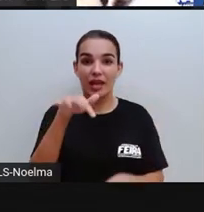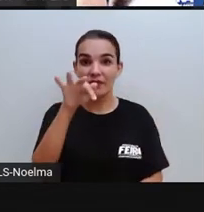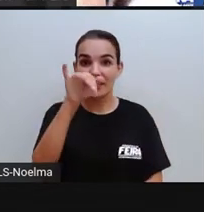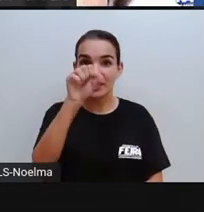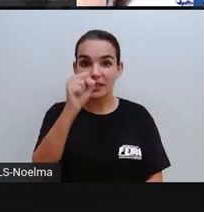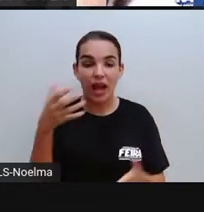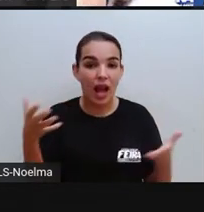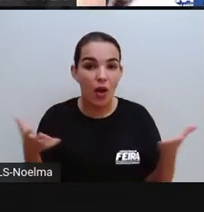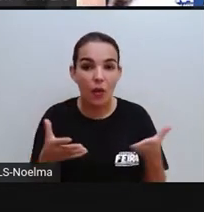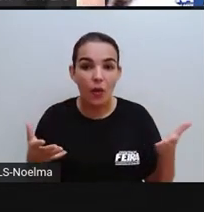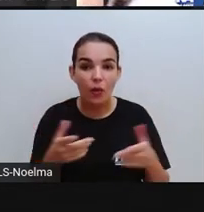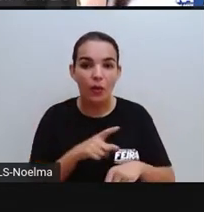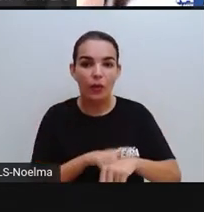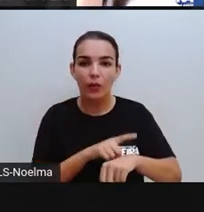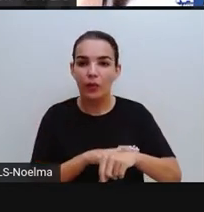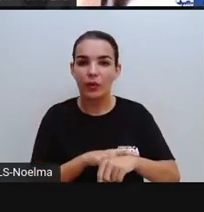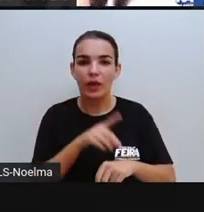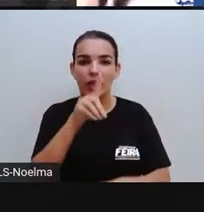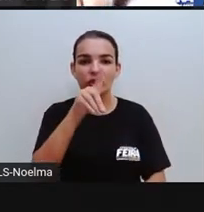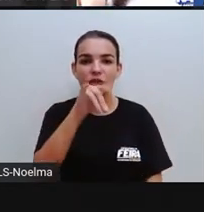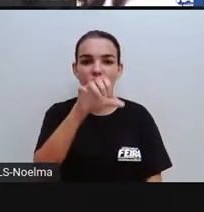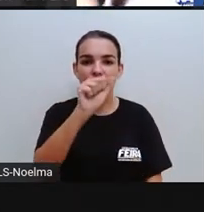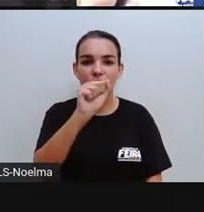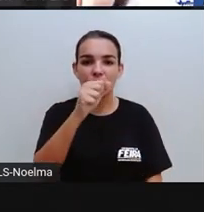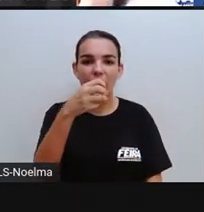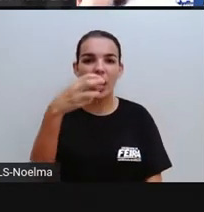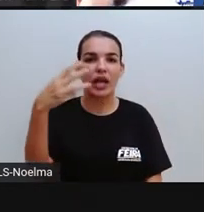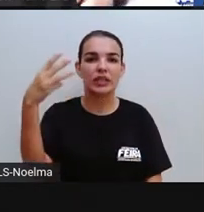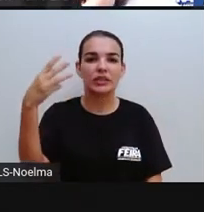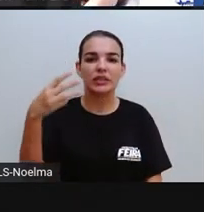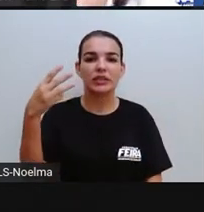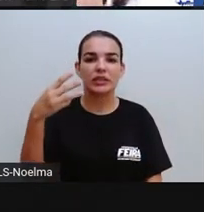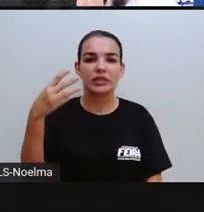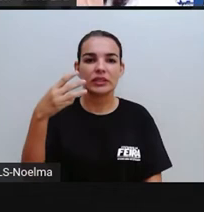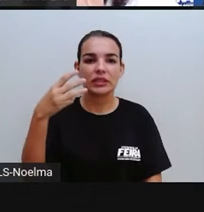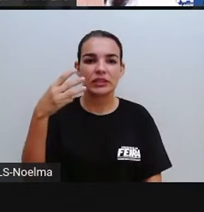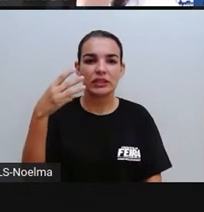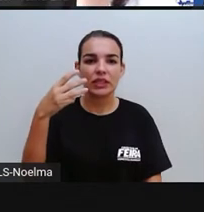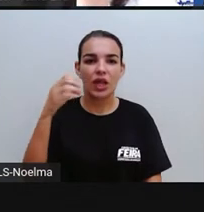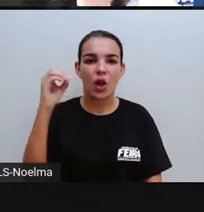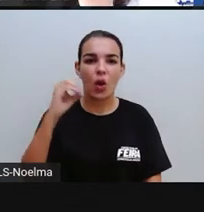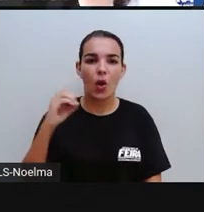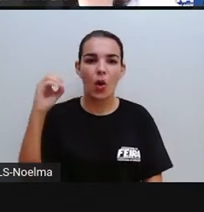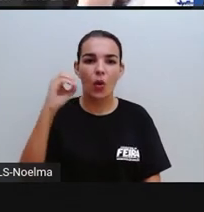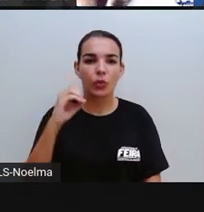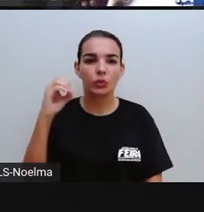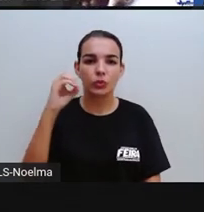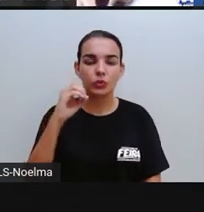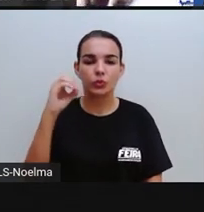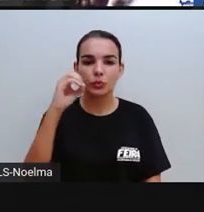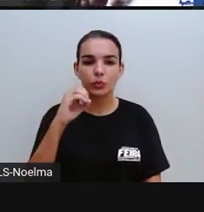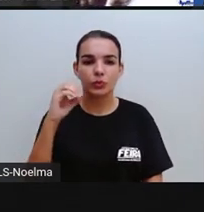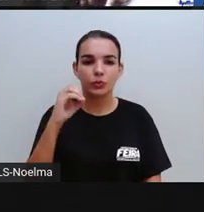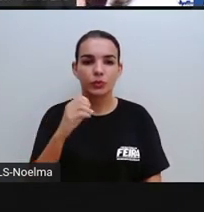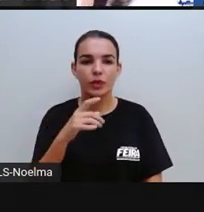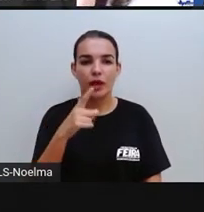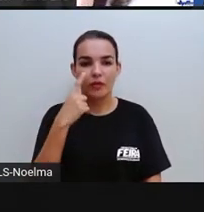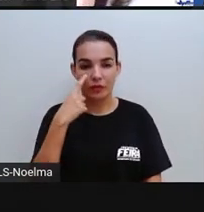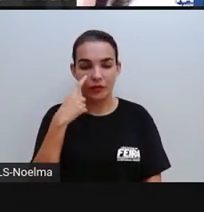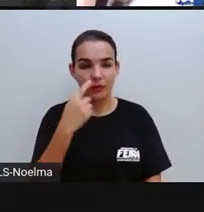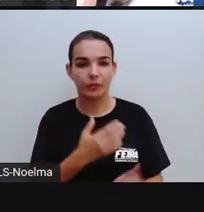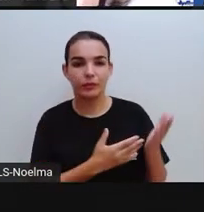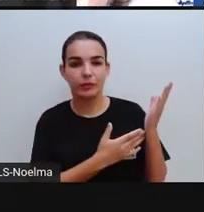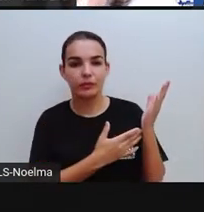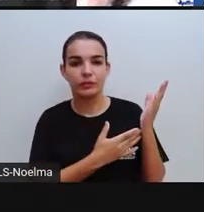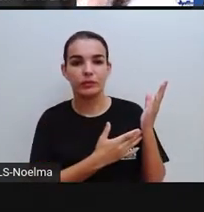recente, do dia 3 do mês de outubro, certo? Aqui em Feira de Santana, eu peguei ali